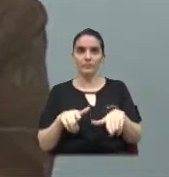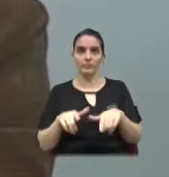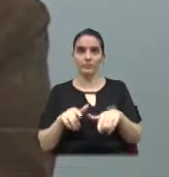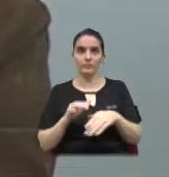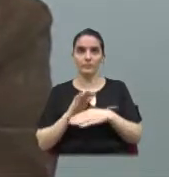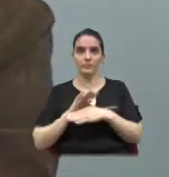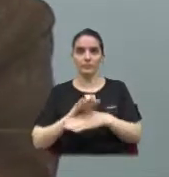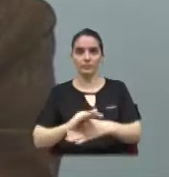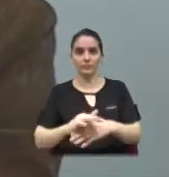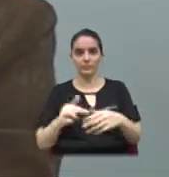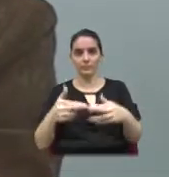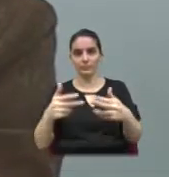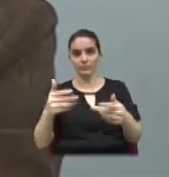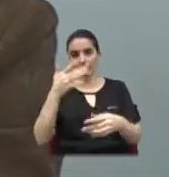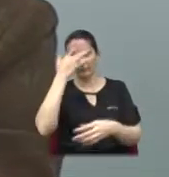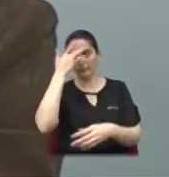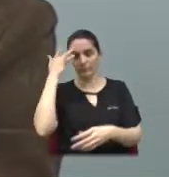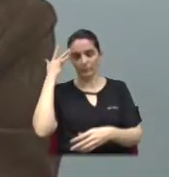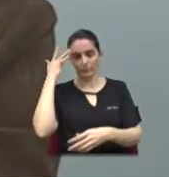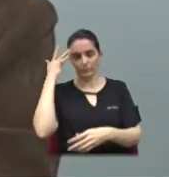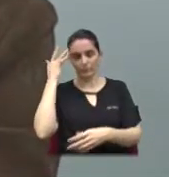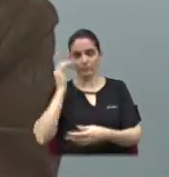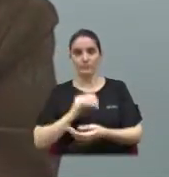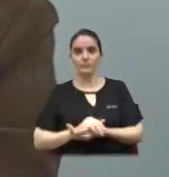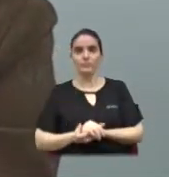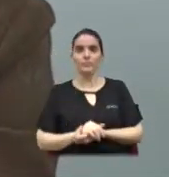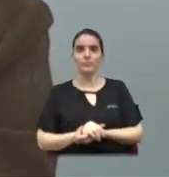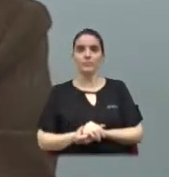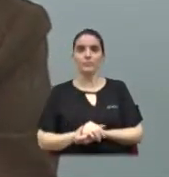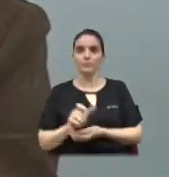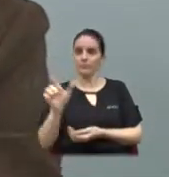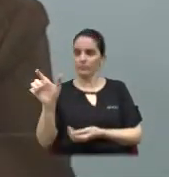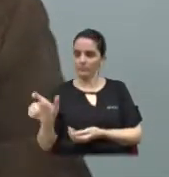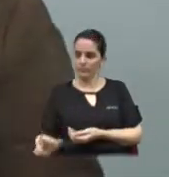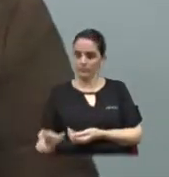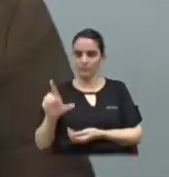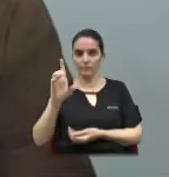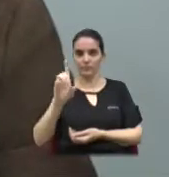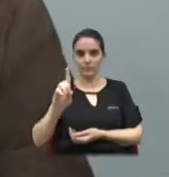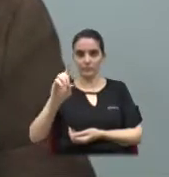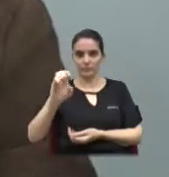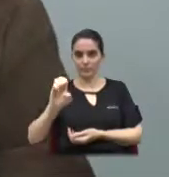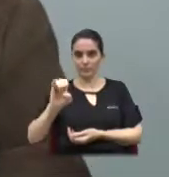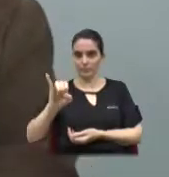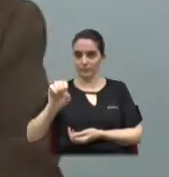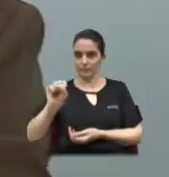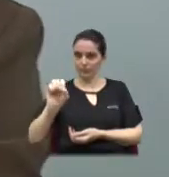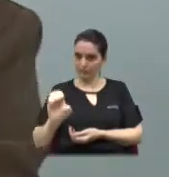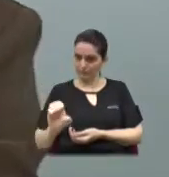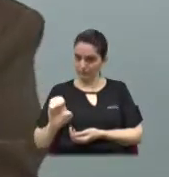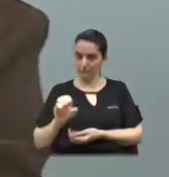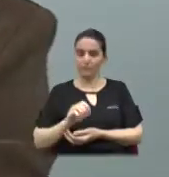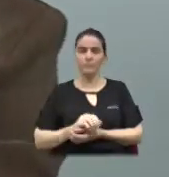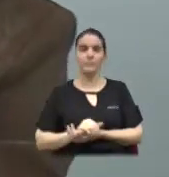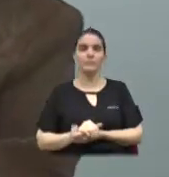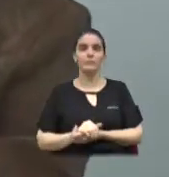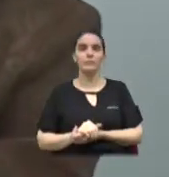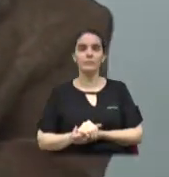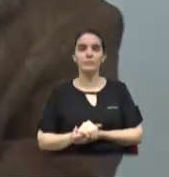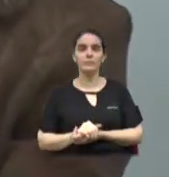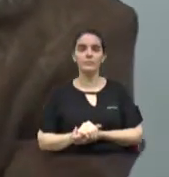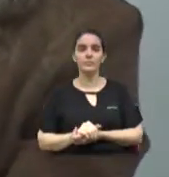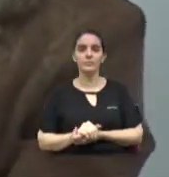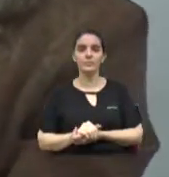ajudava muitas pessoas. Essa pessoa, a Deise, foi para